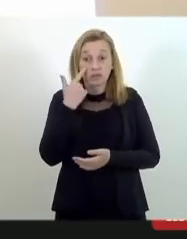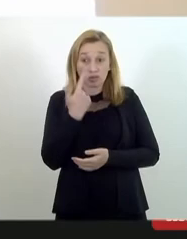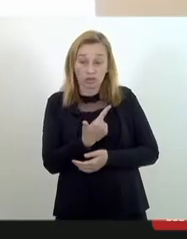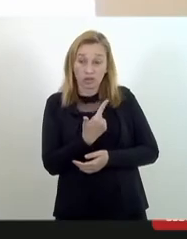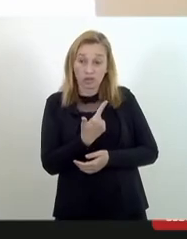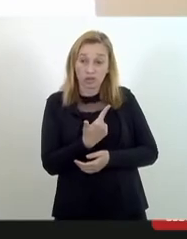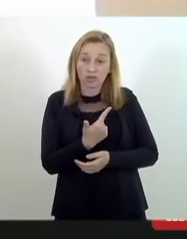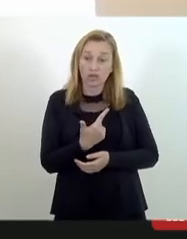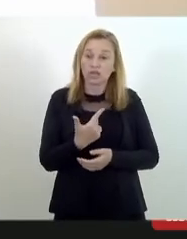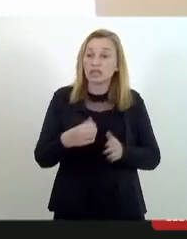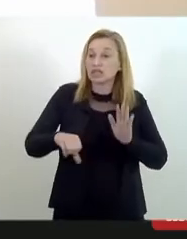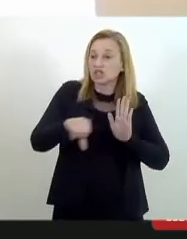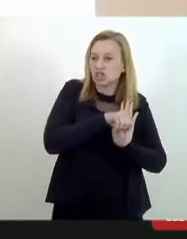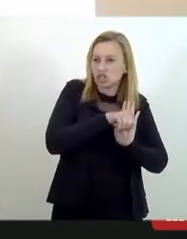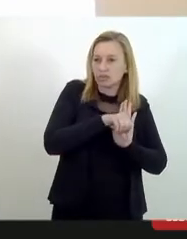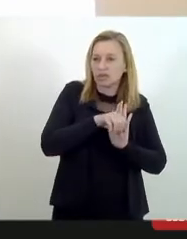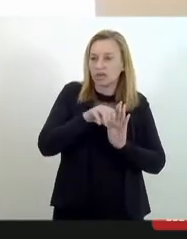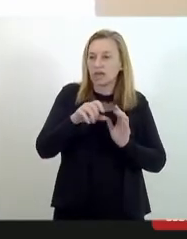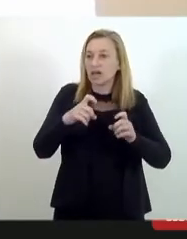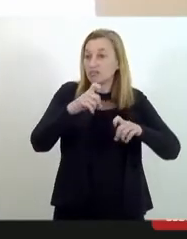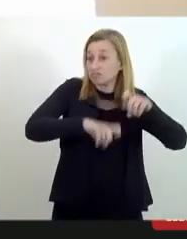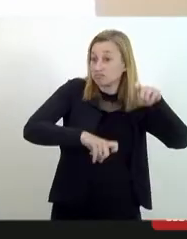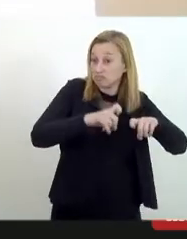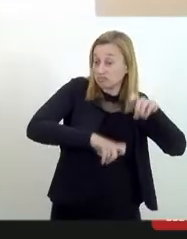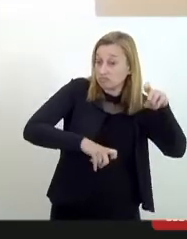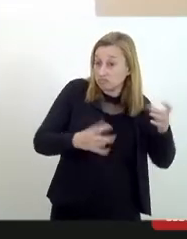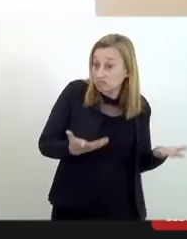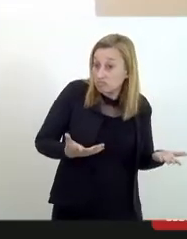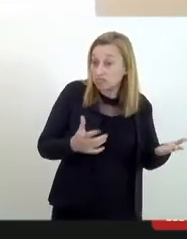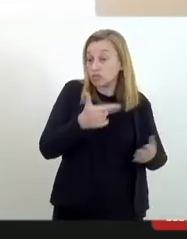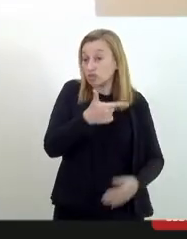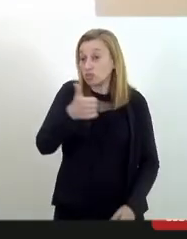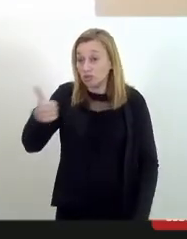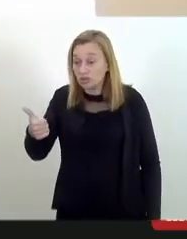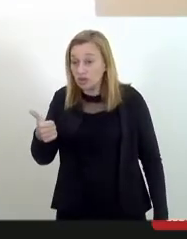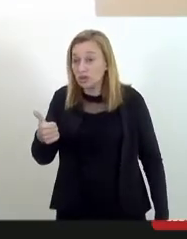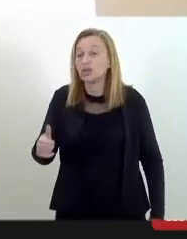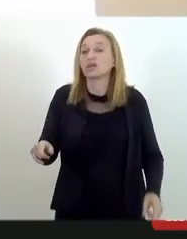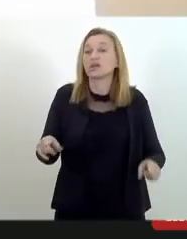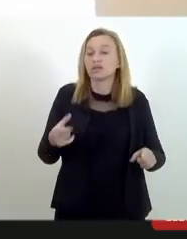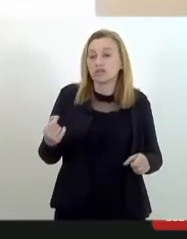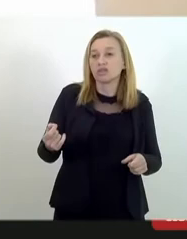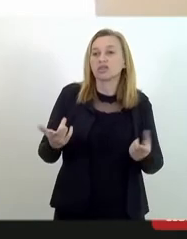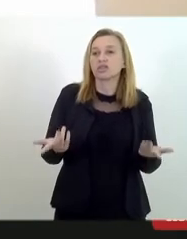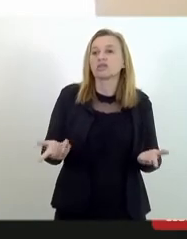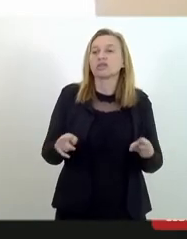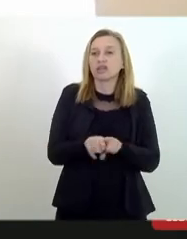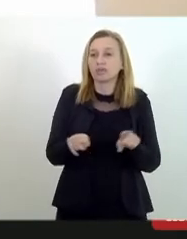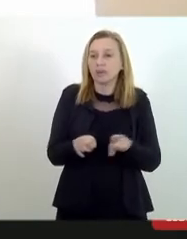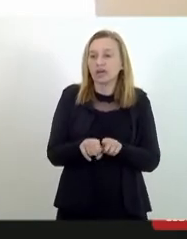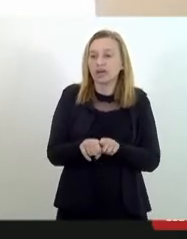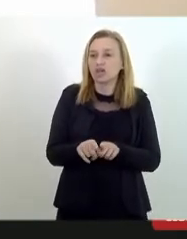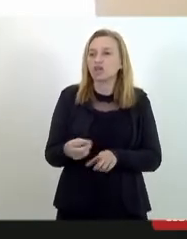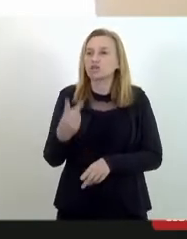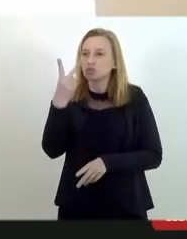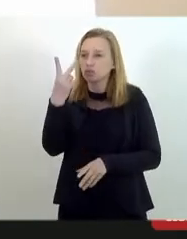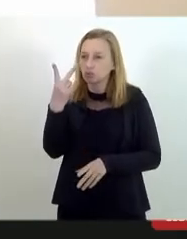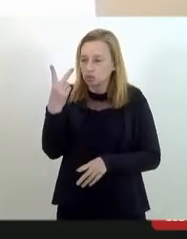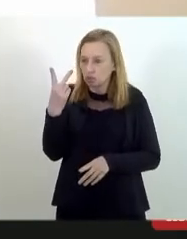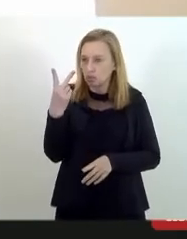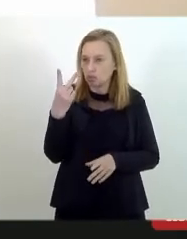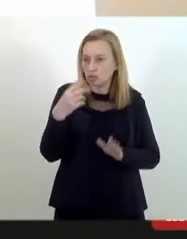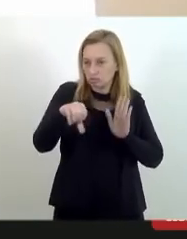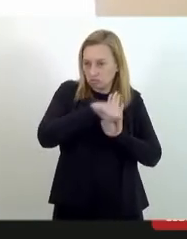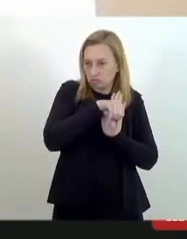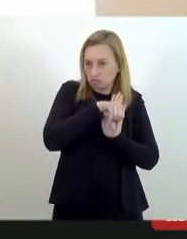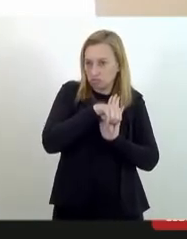ISP de crimes raciais de 2020, tarrando que, pelo menos, sem considerar as subnotificações, foram duas violações dessa espécie